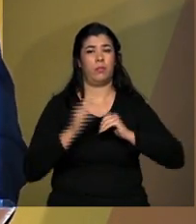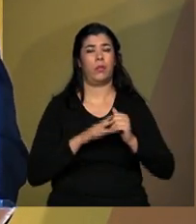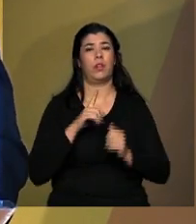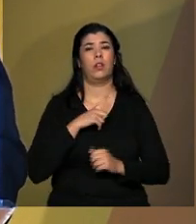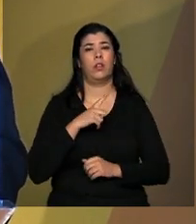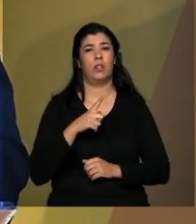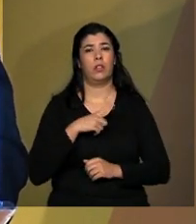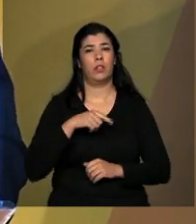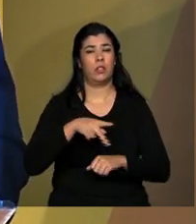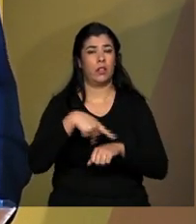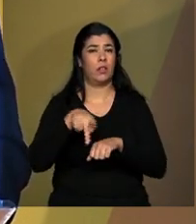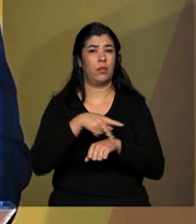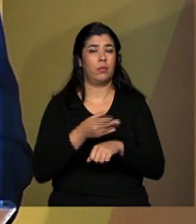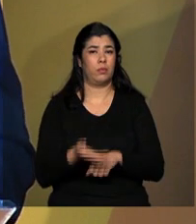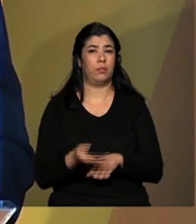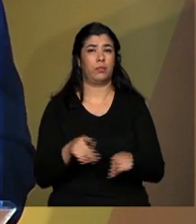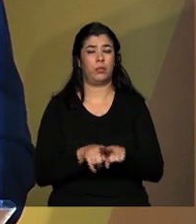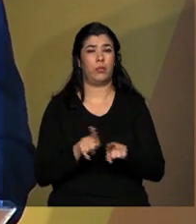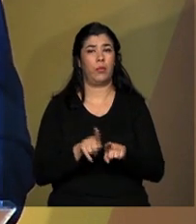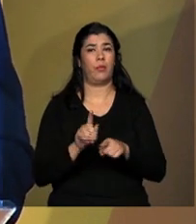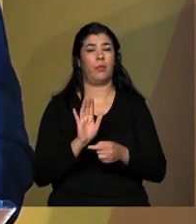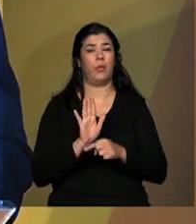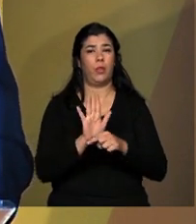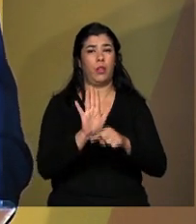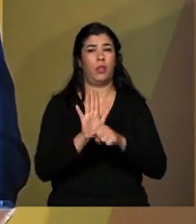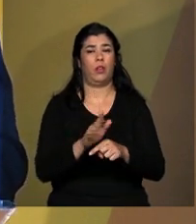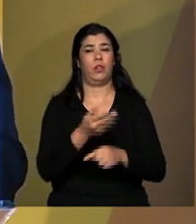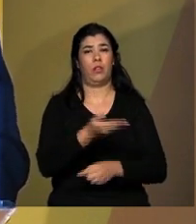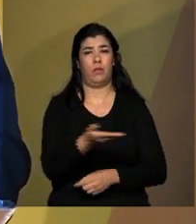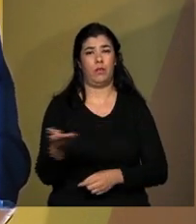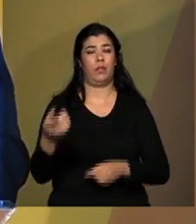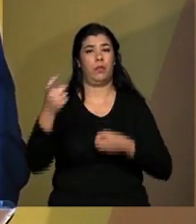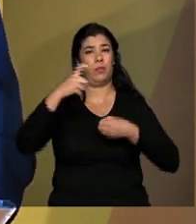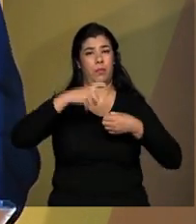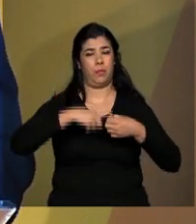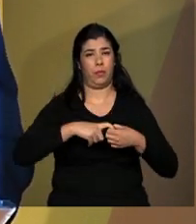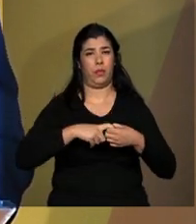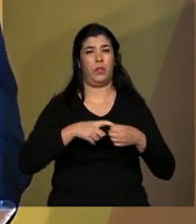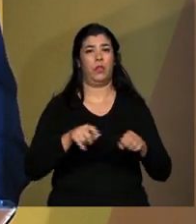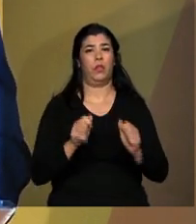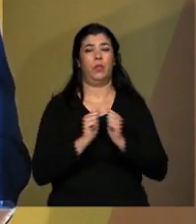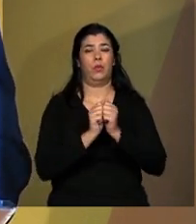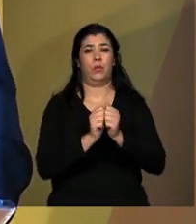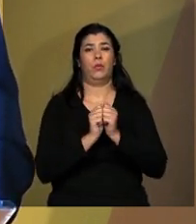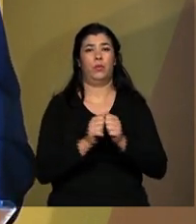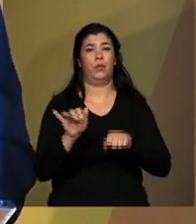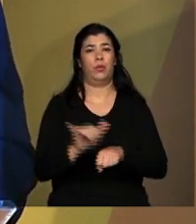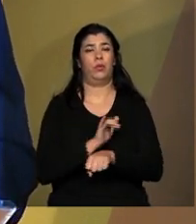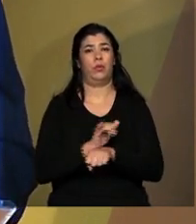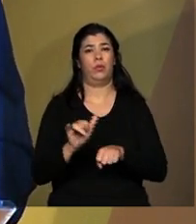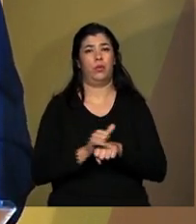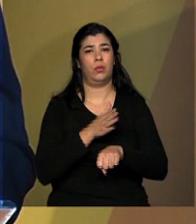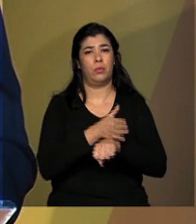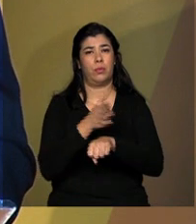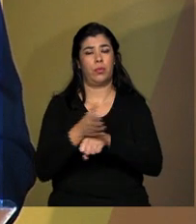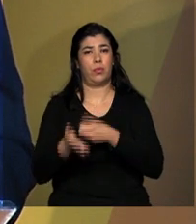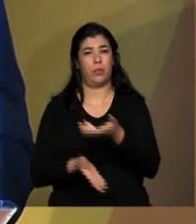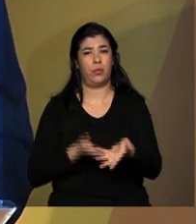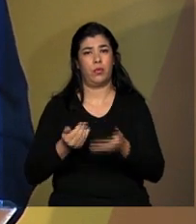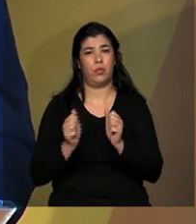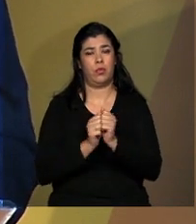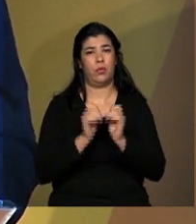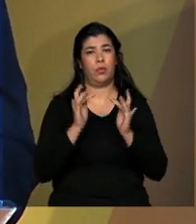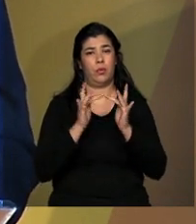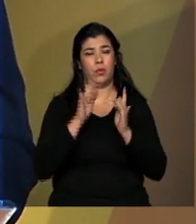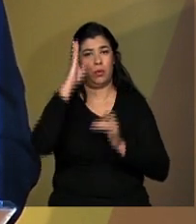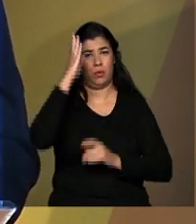neste país e para ajudar nossos parceiros nas suas estratégias de investimentos no Brasil.